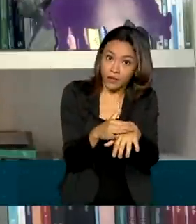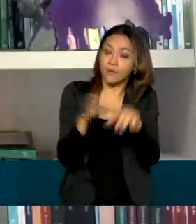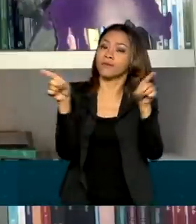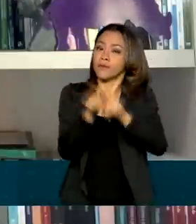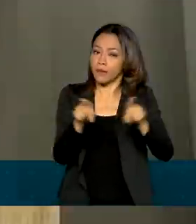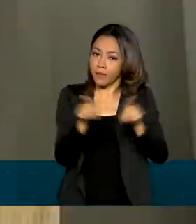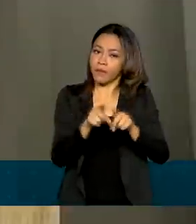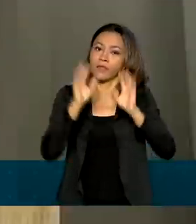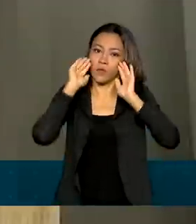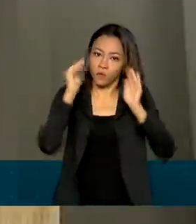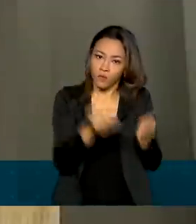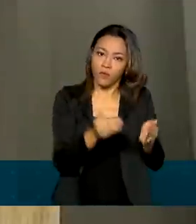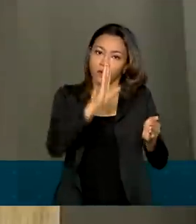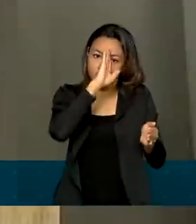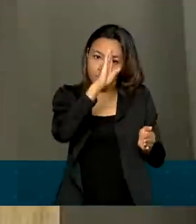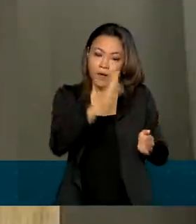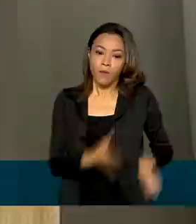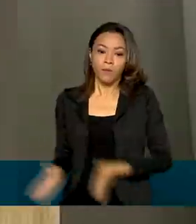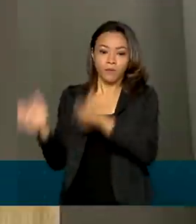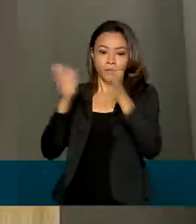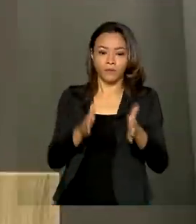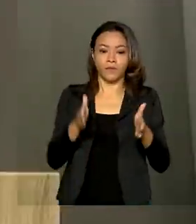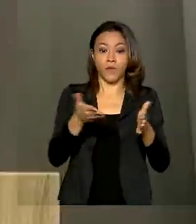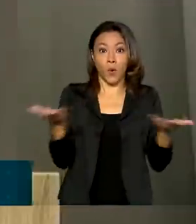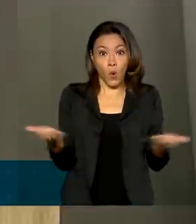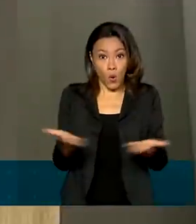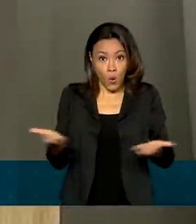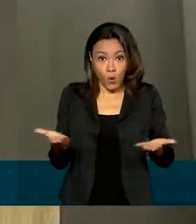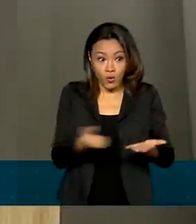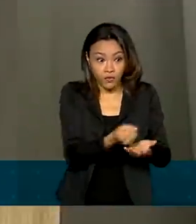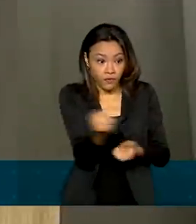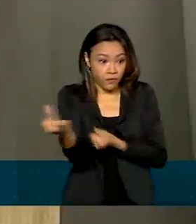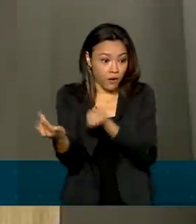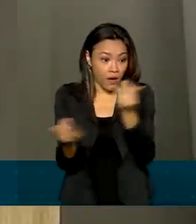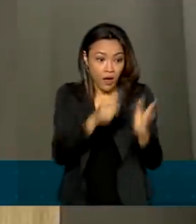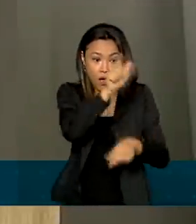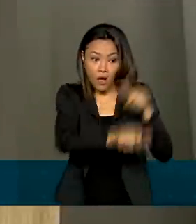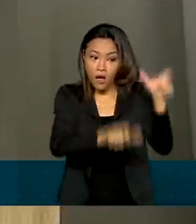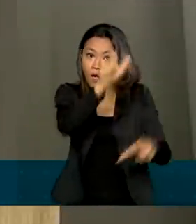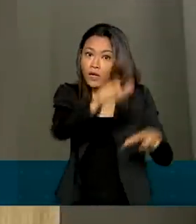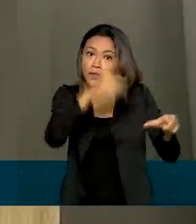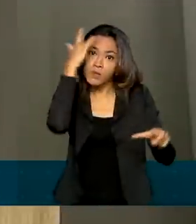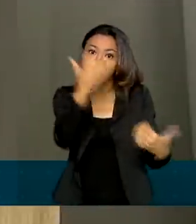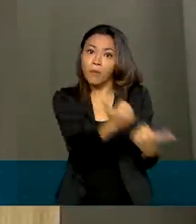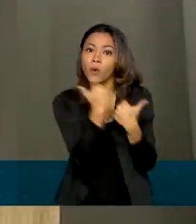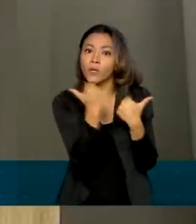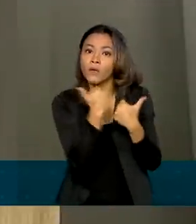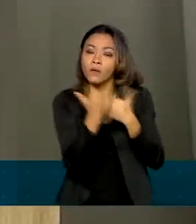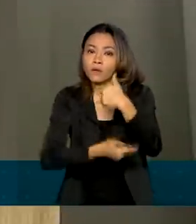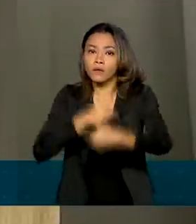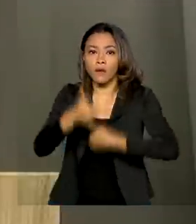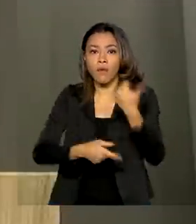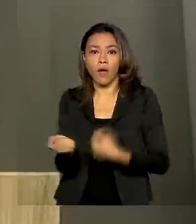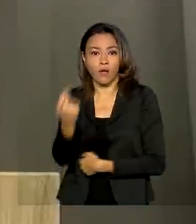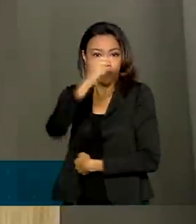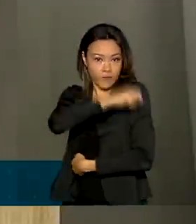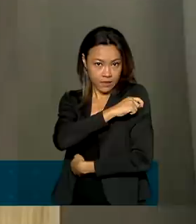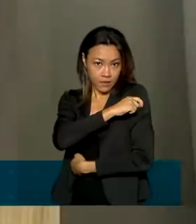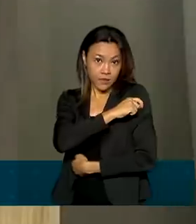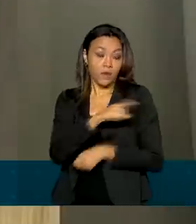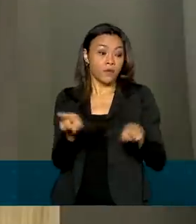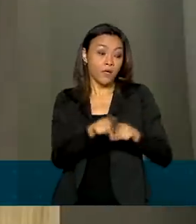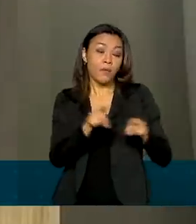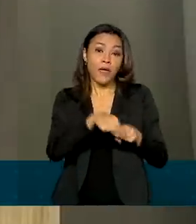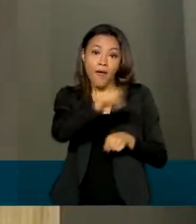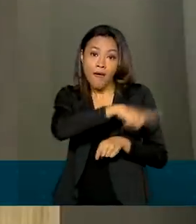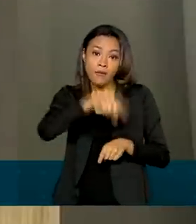prioridade. Muitos deles hoje estão apoiando as ações de vacinação, estão apoiando na transferência de